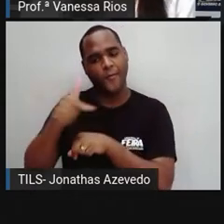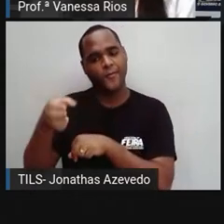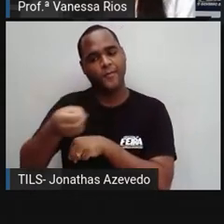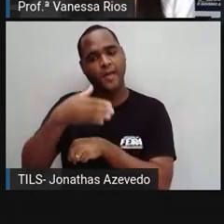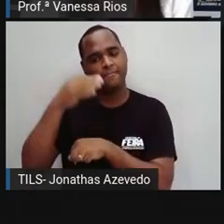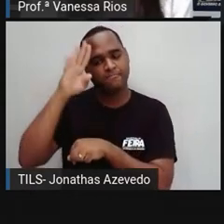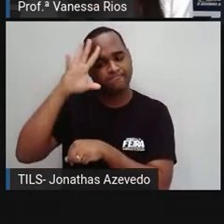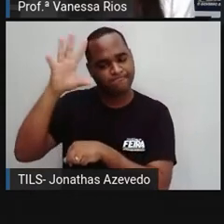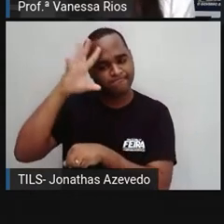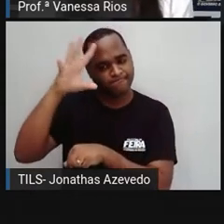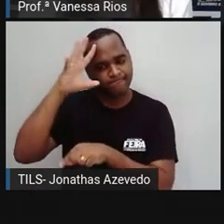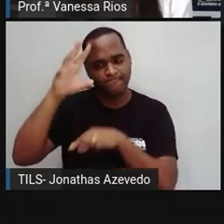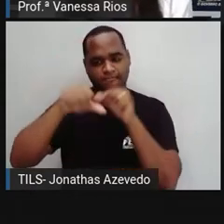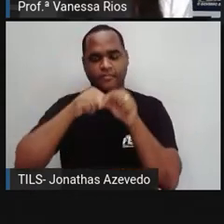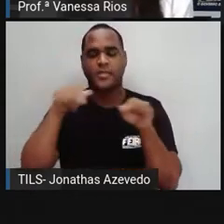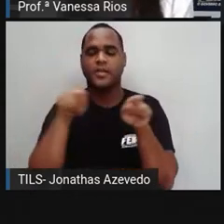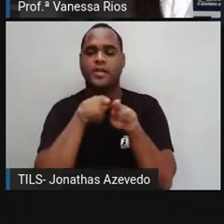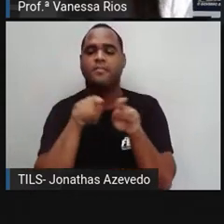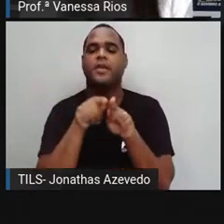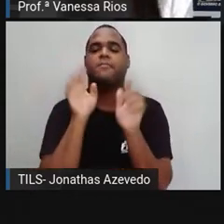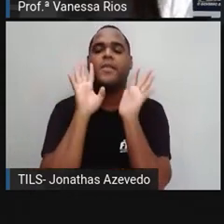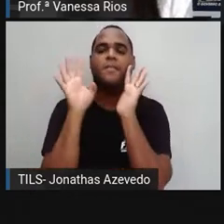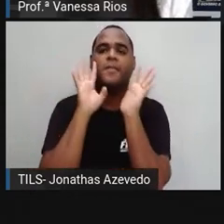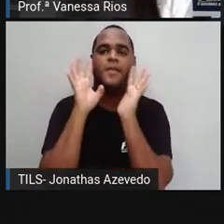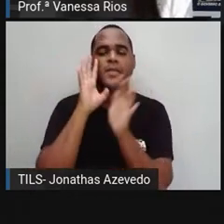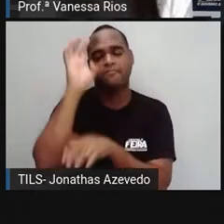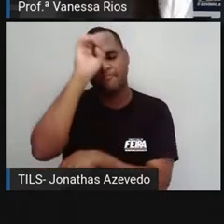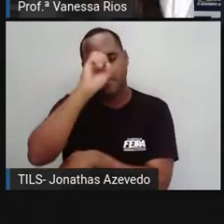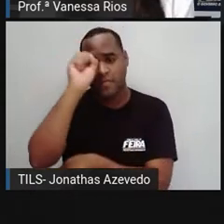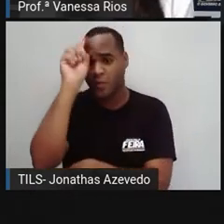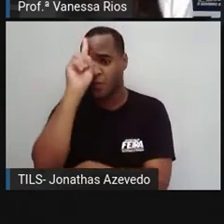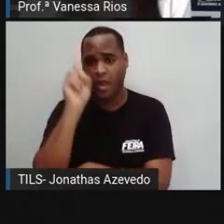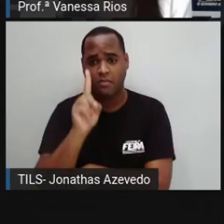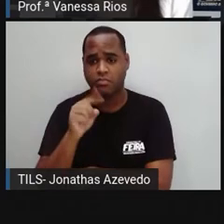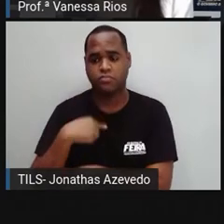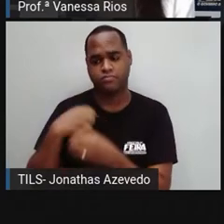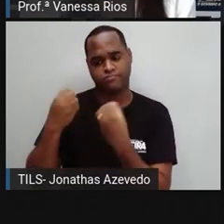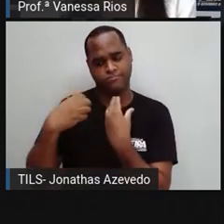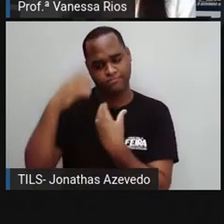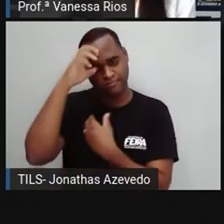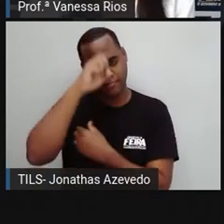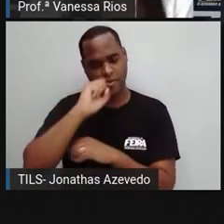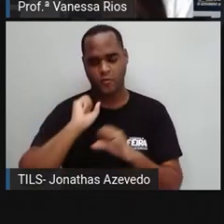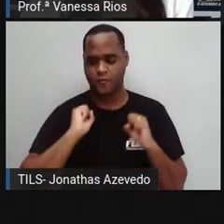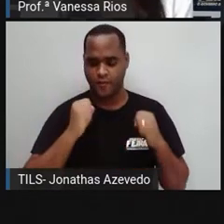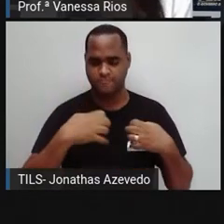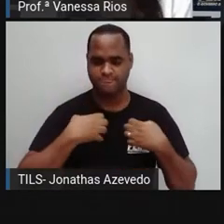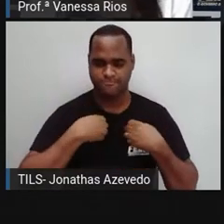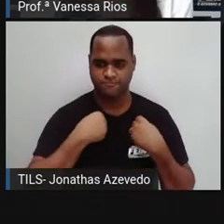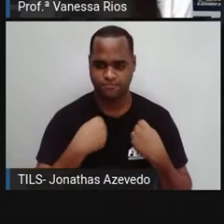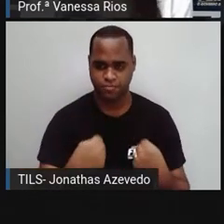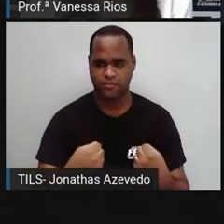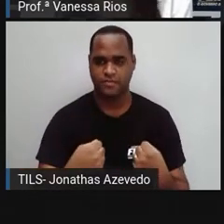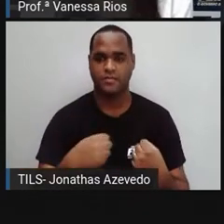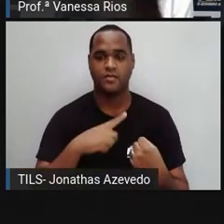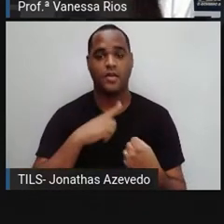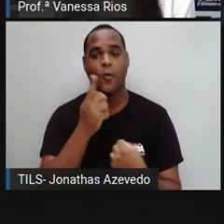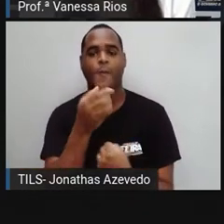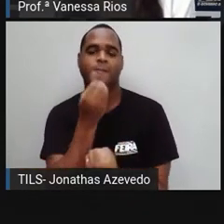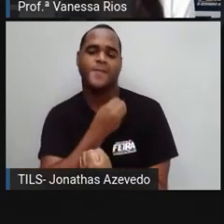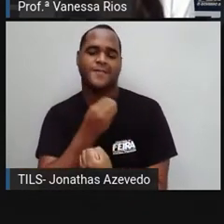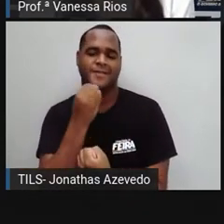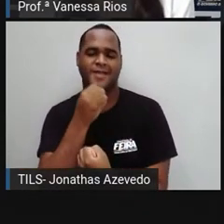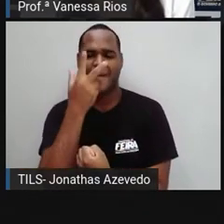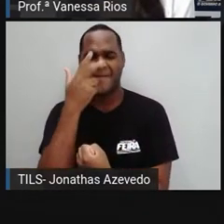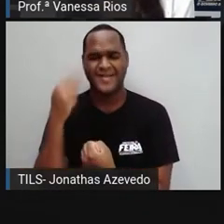refletir, estar disposto a aprender o que não sabe. Também ser proativo na busca de oportunidades. Não